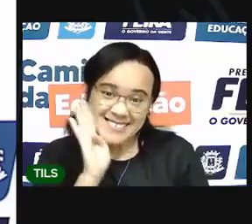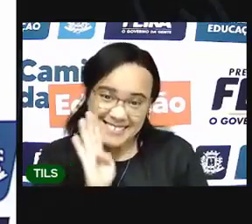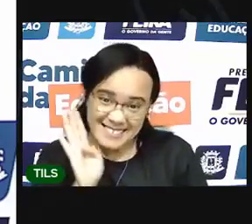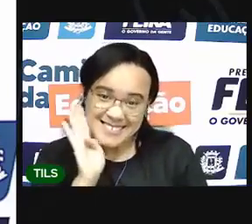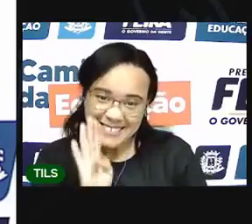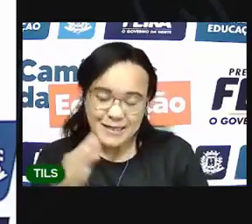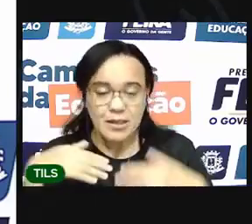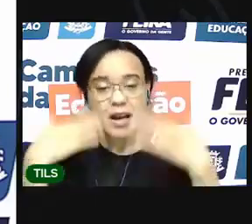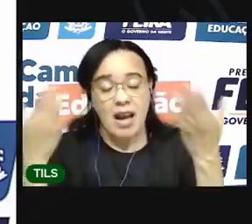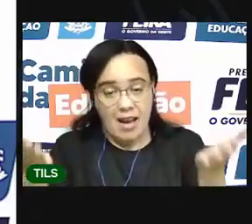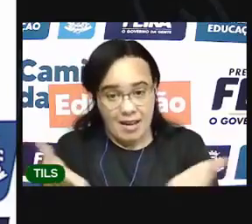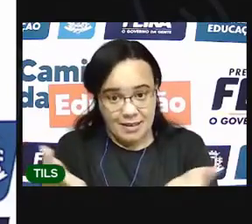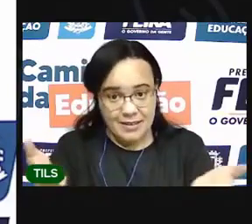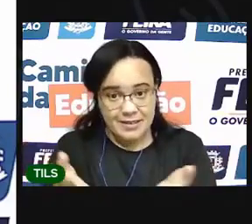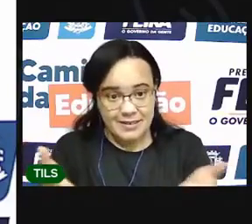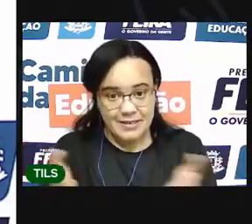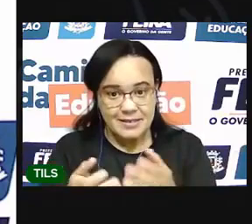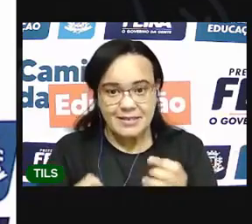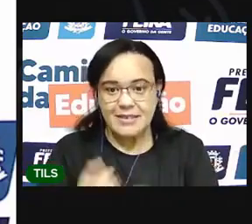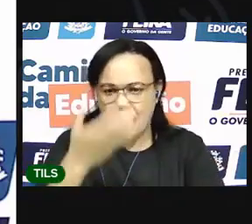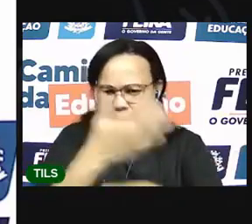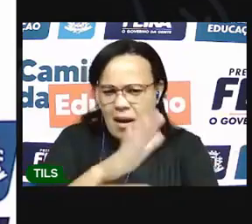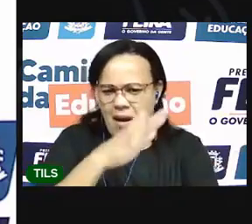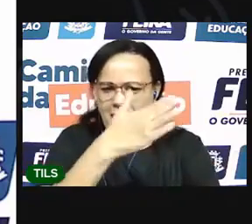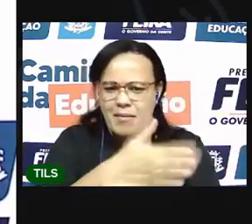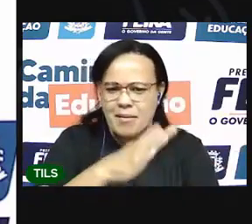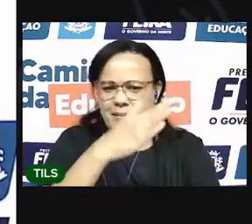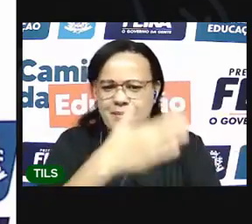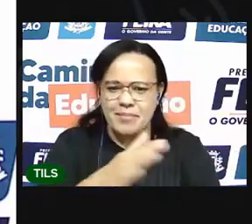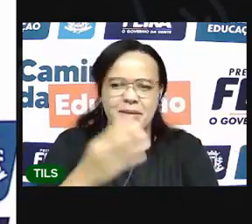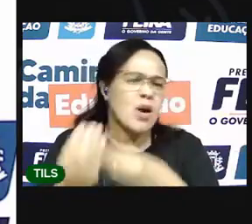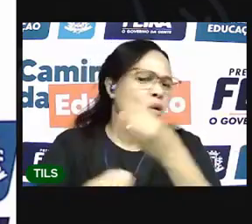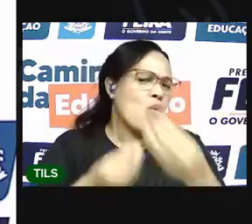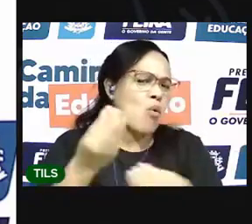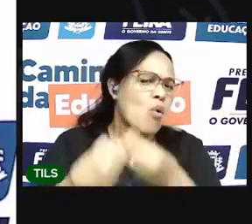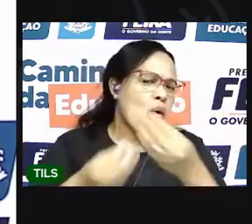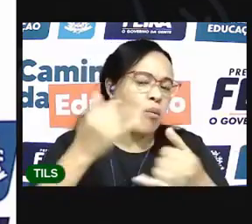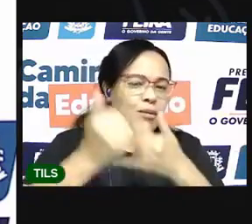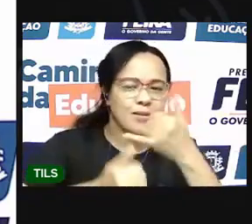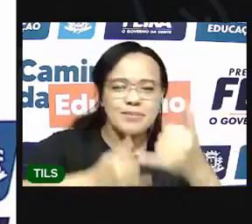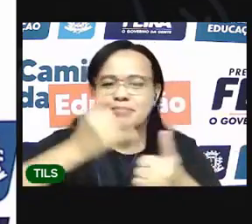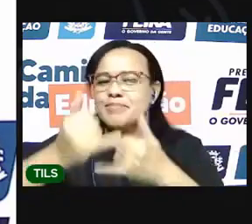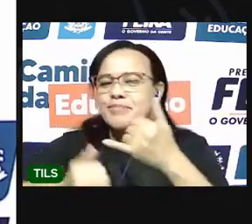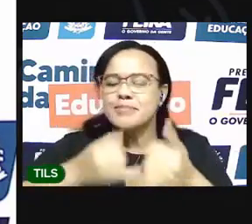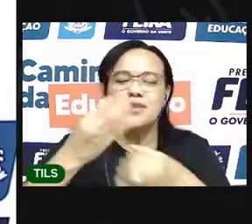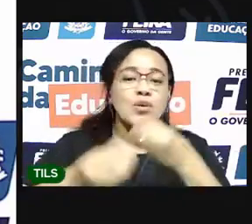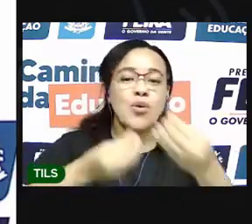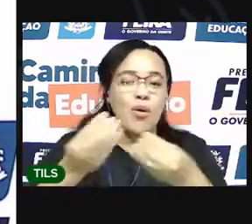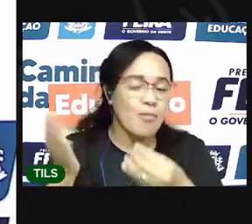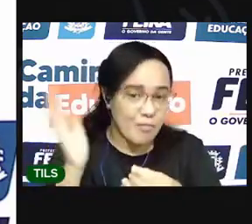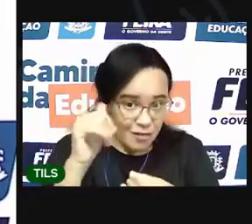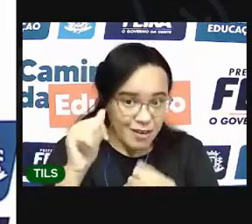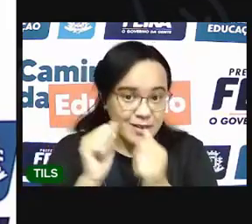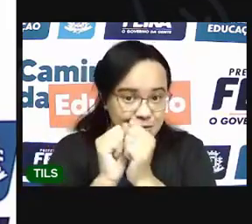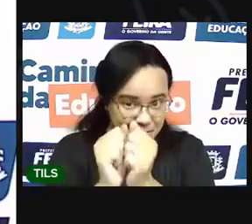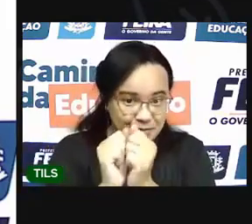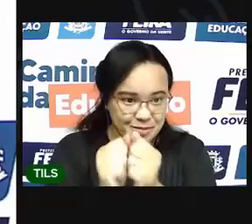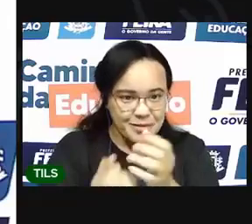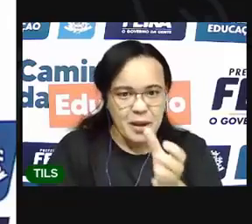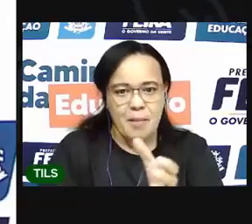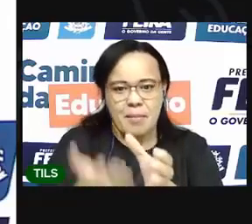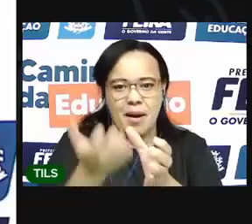agora, vamos praticar. Já sabe como é faz a brincadeira da peteca? Vamos lá, como é que faz? A gente